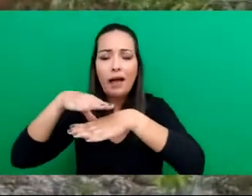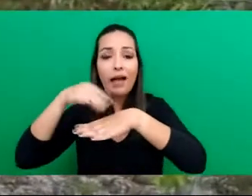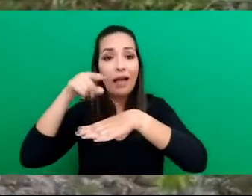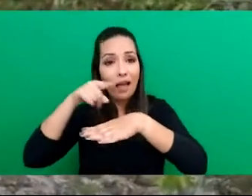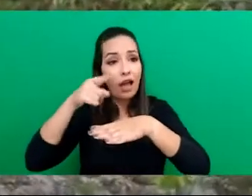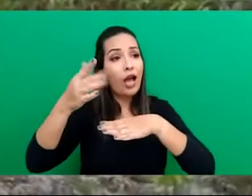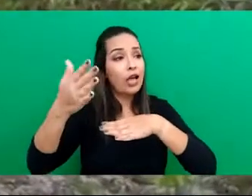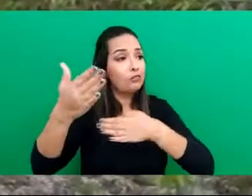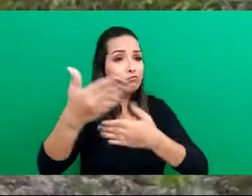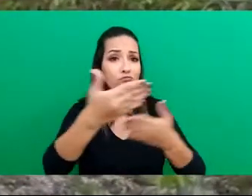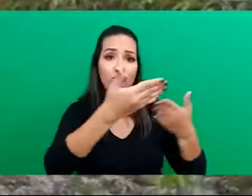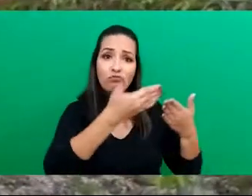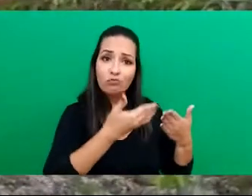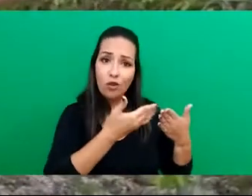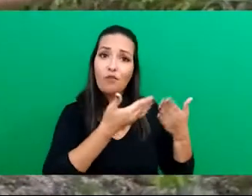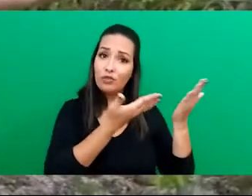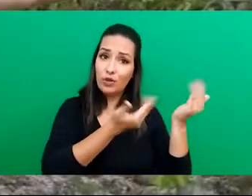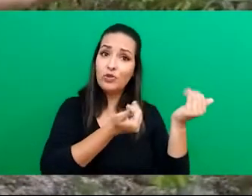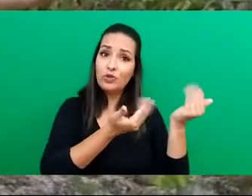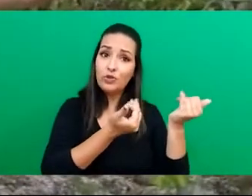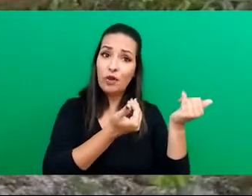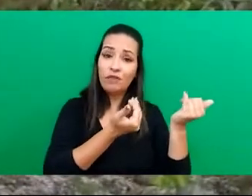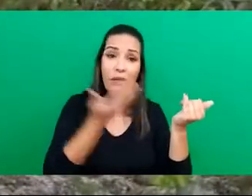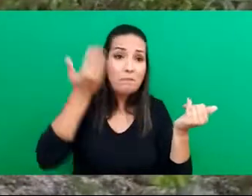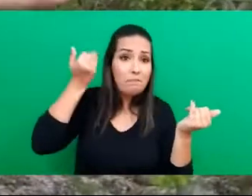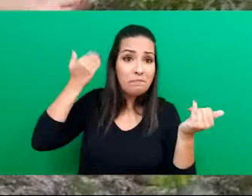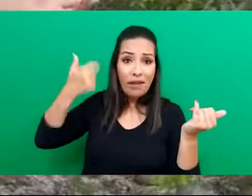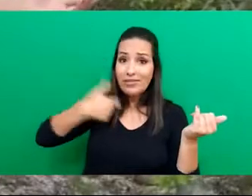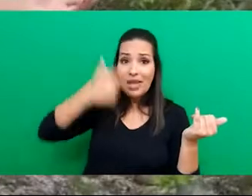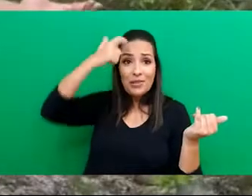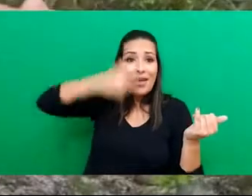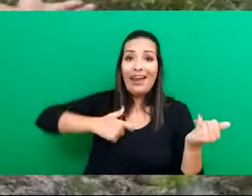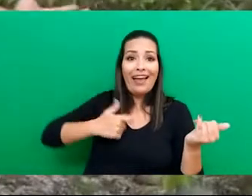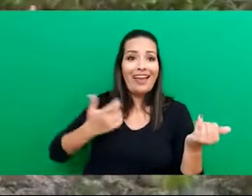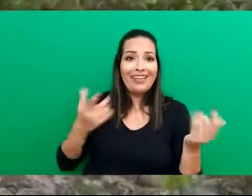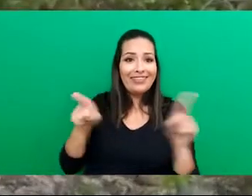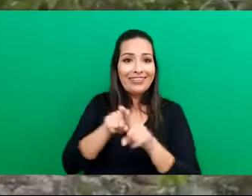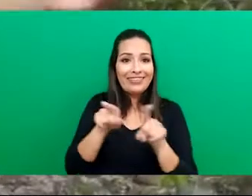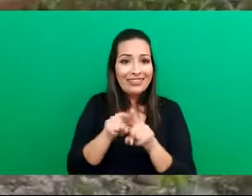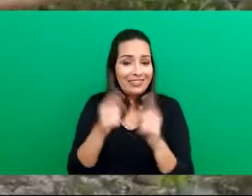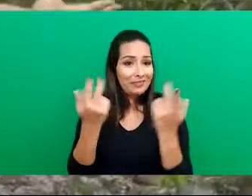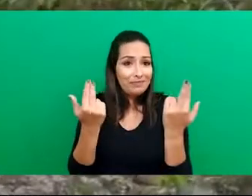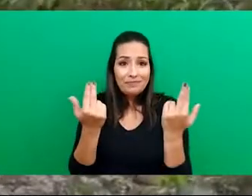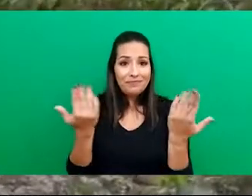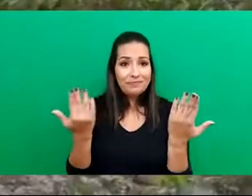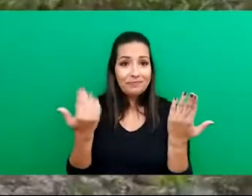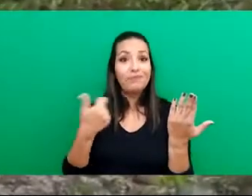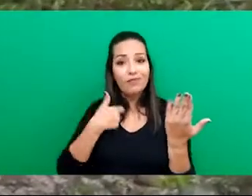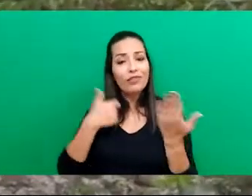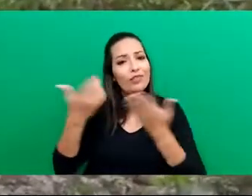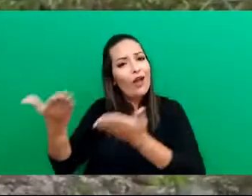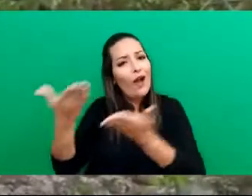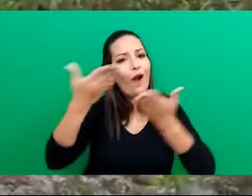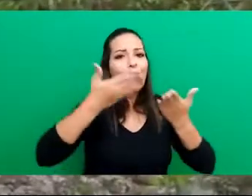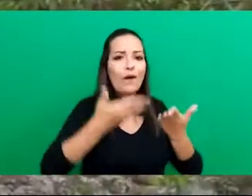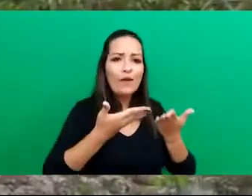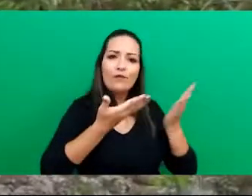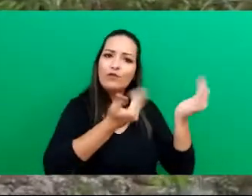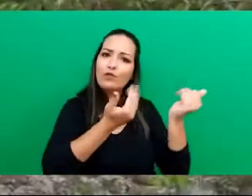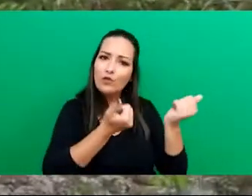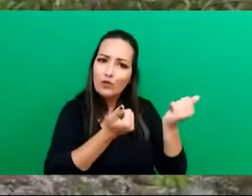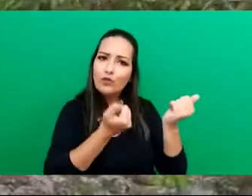movimento jovens que, na época, era eu. Eu trago esses jovens para dentro do movimento.